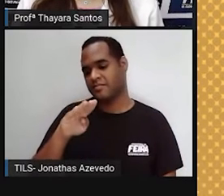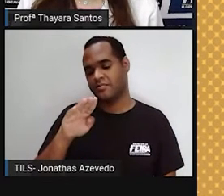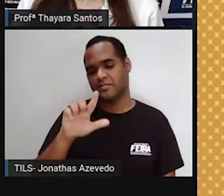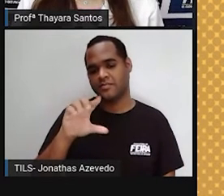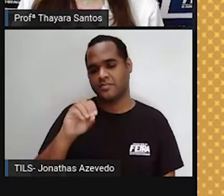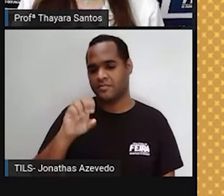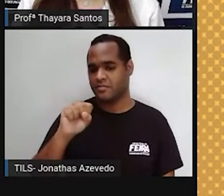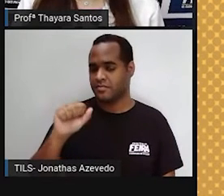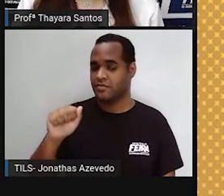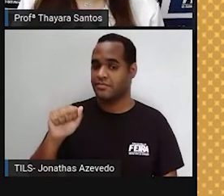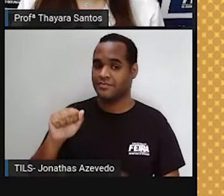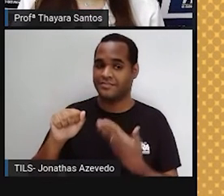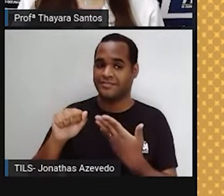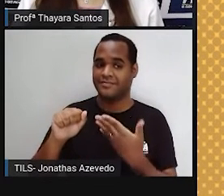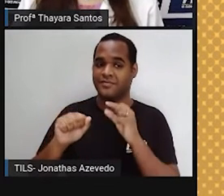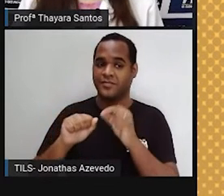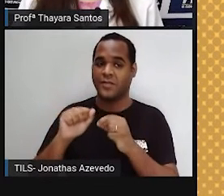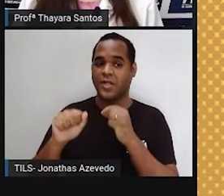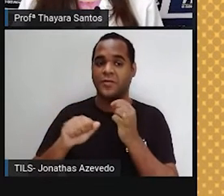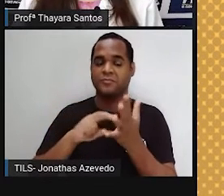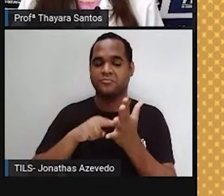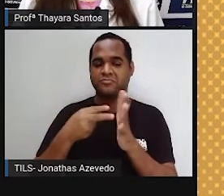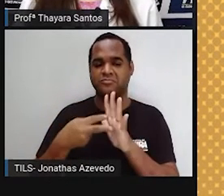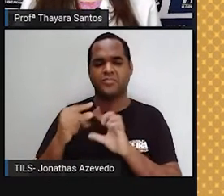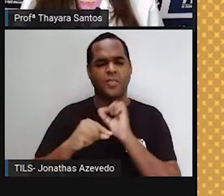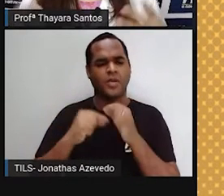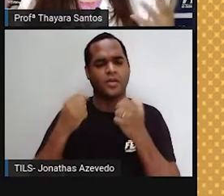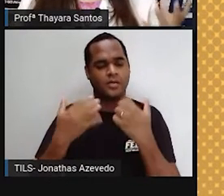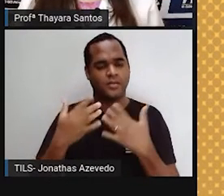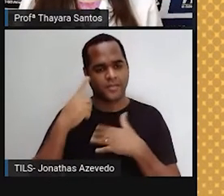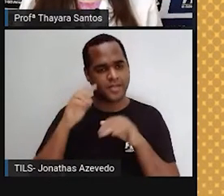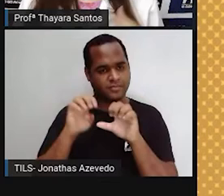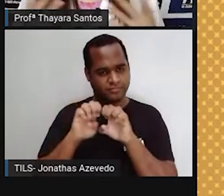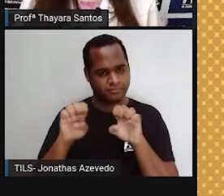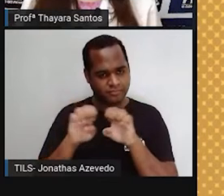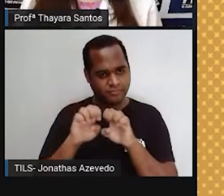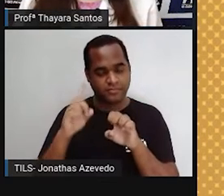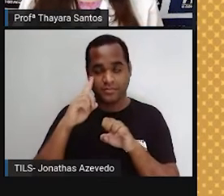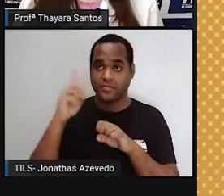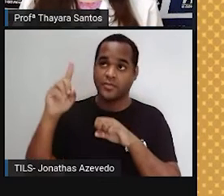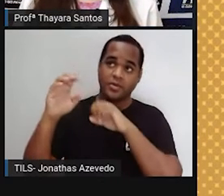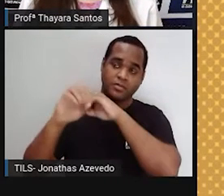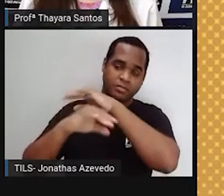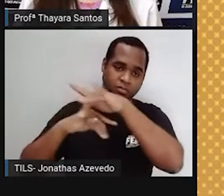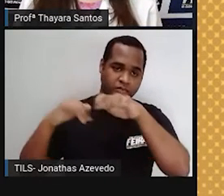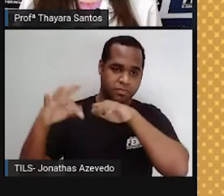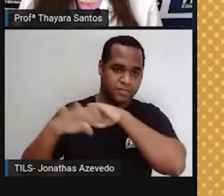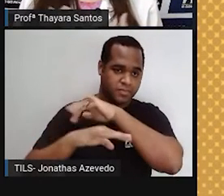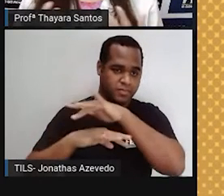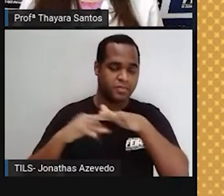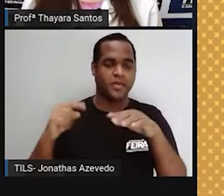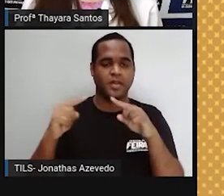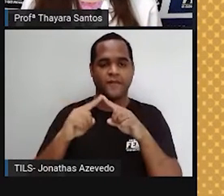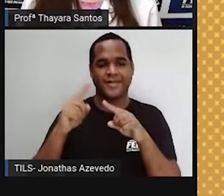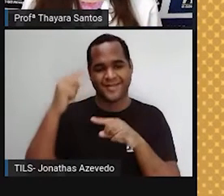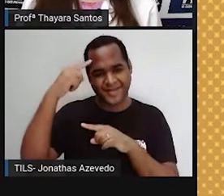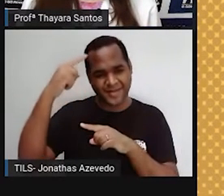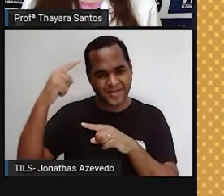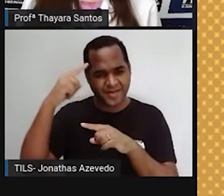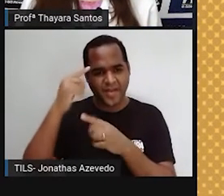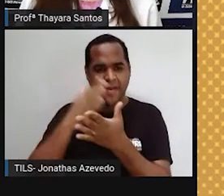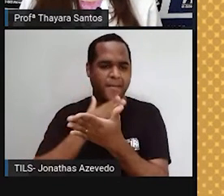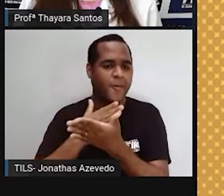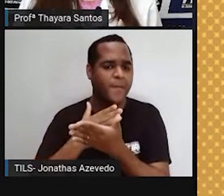C. Uma nebulosa. As nebulosas são estruturas do universo que são consideradas berçárias das